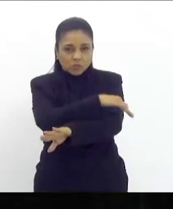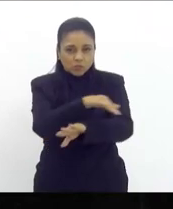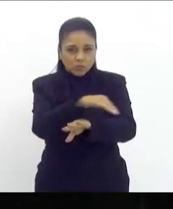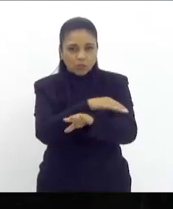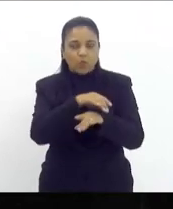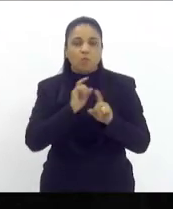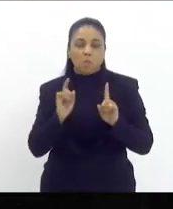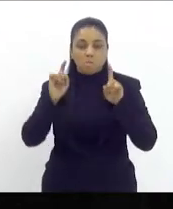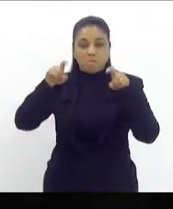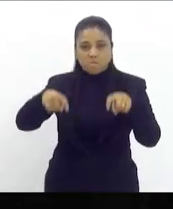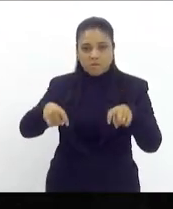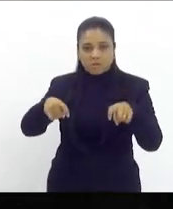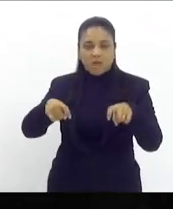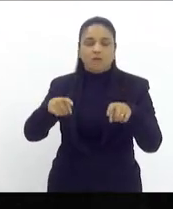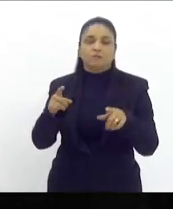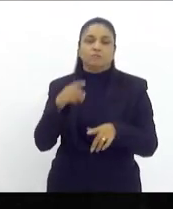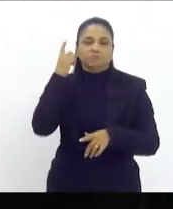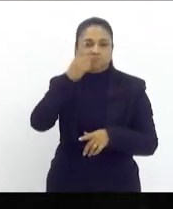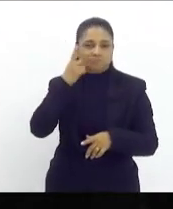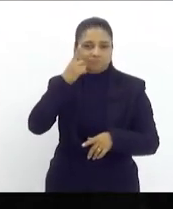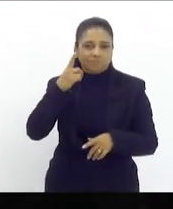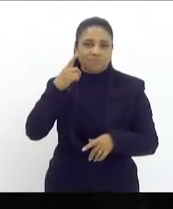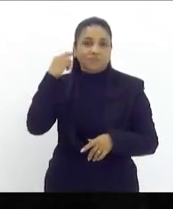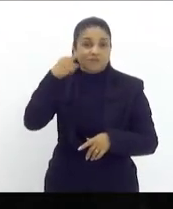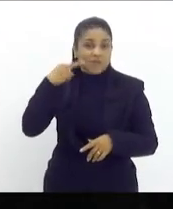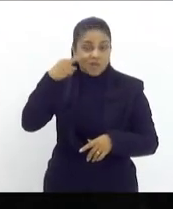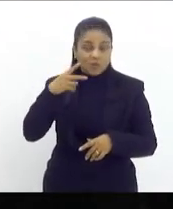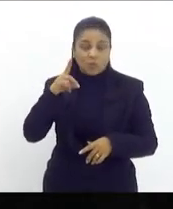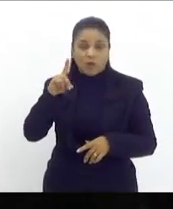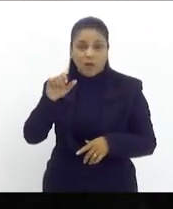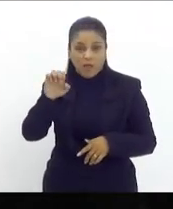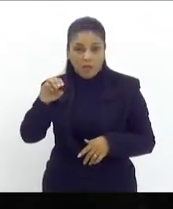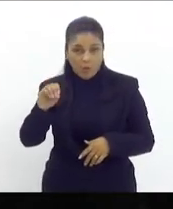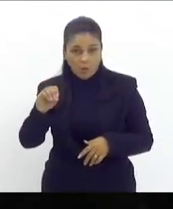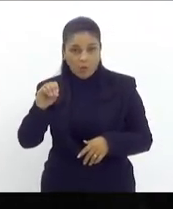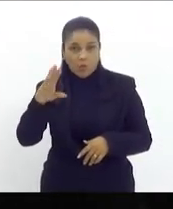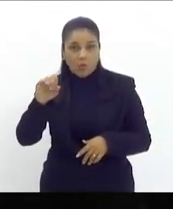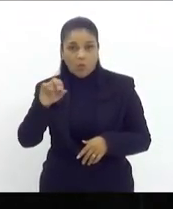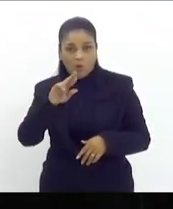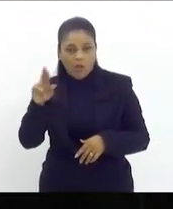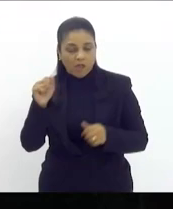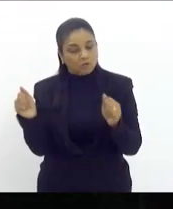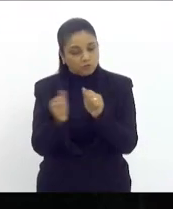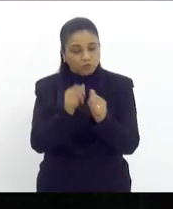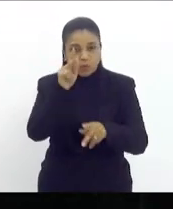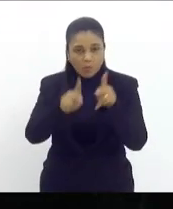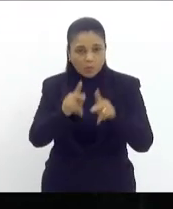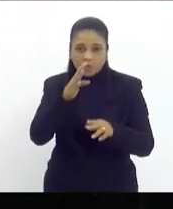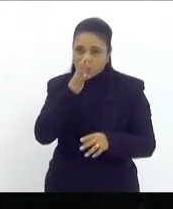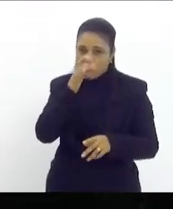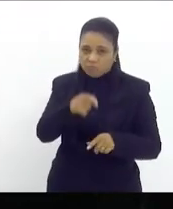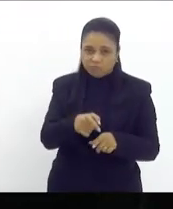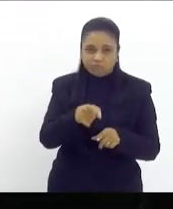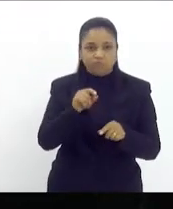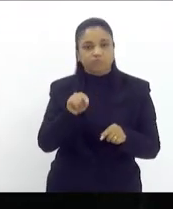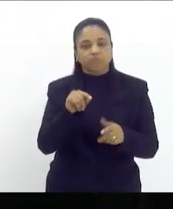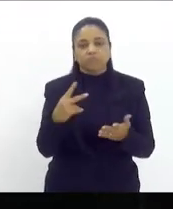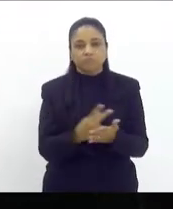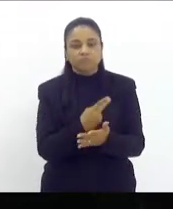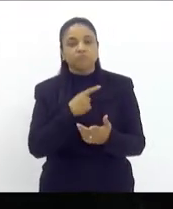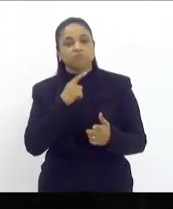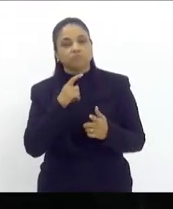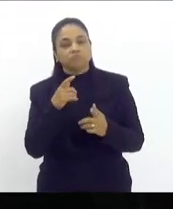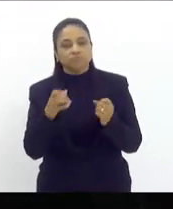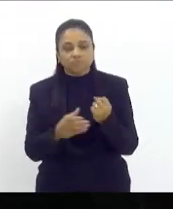popular também do vereador Léo Correia e a gente vai estar junto da população para denunciar o que está acontecendo e tentar garantir serviço